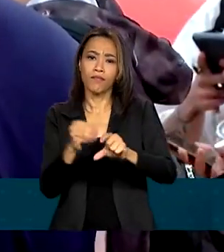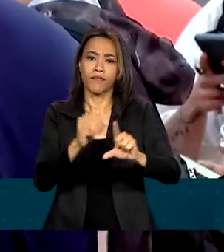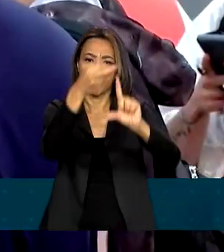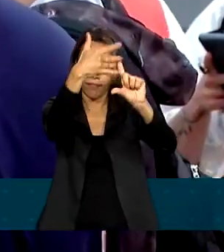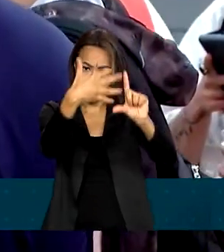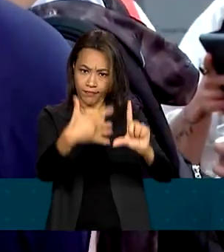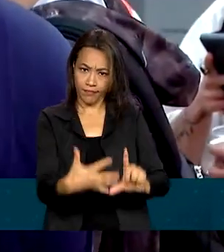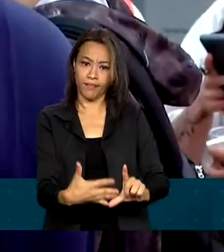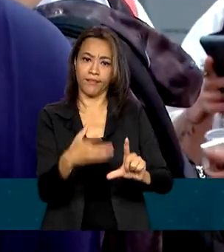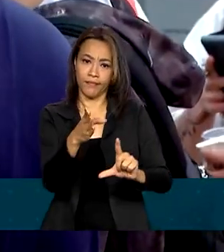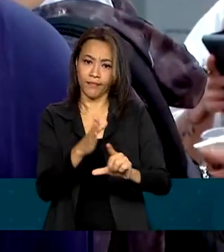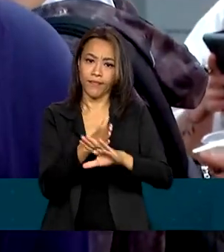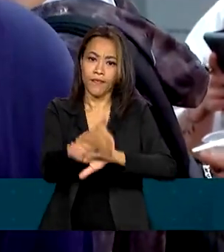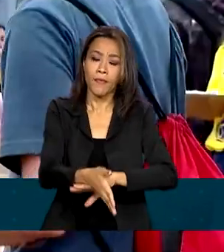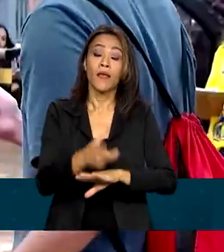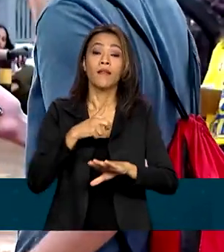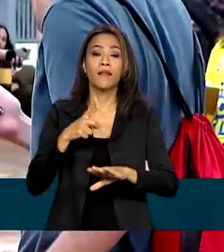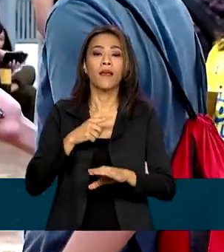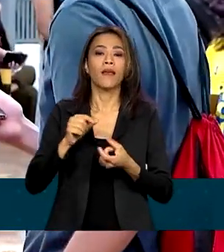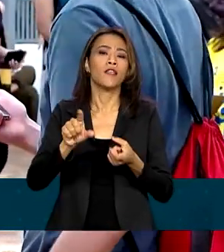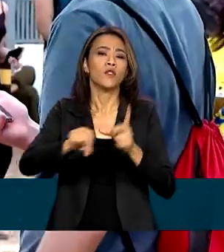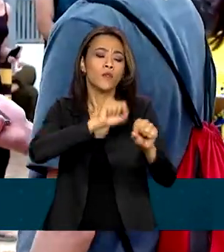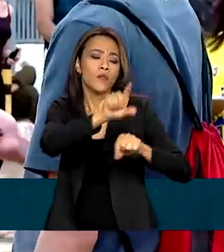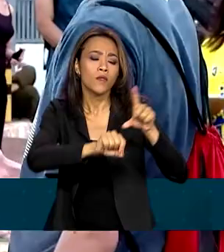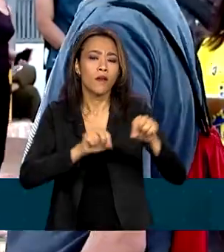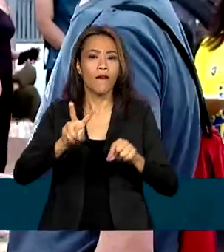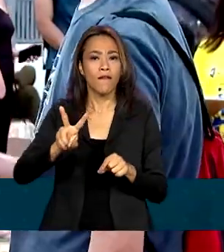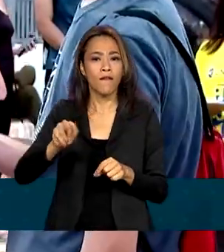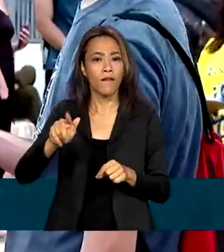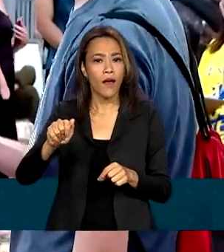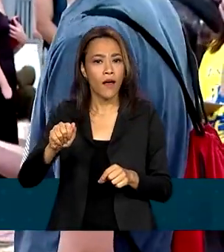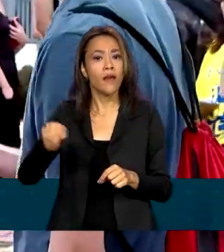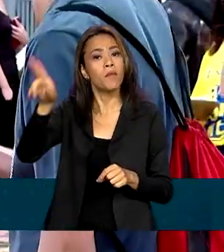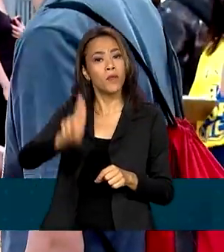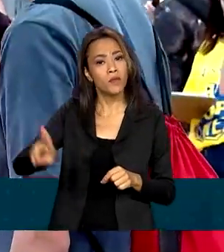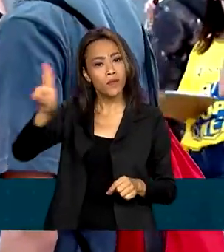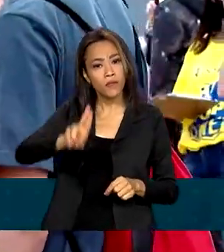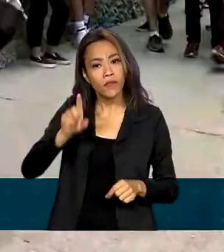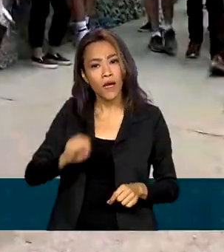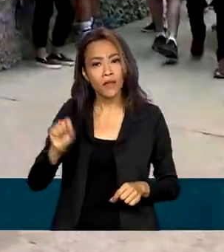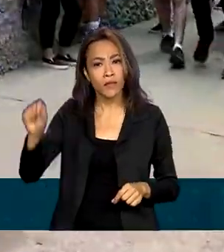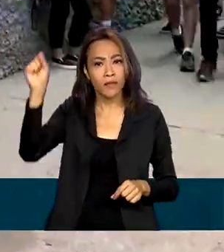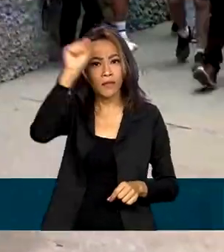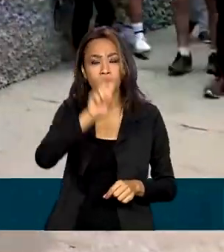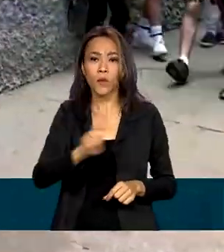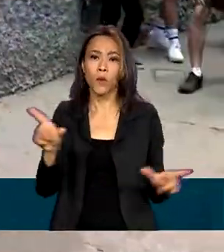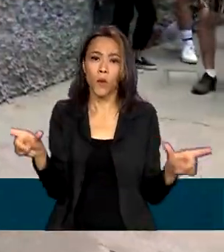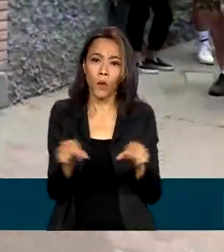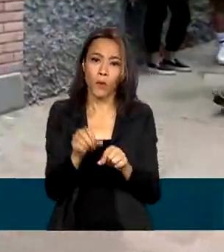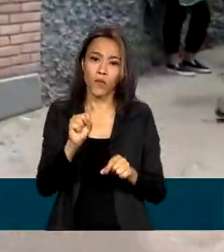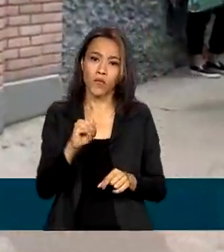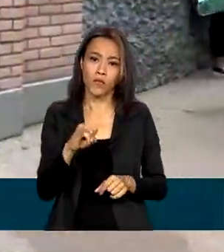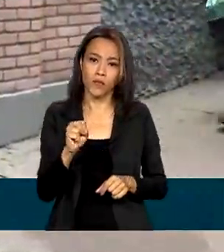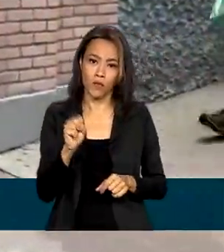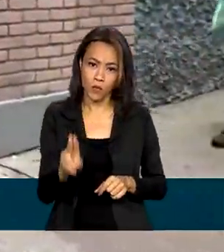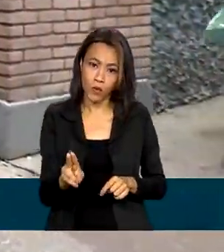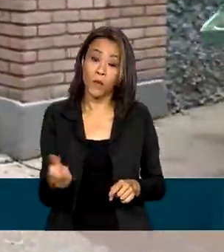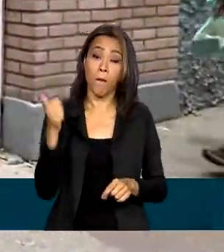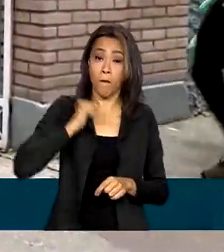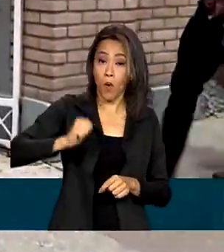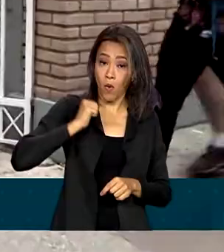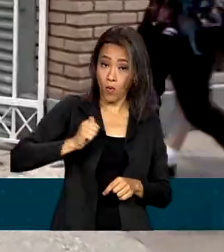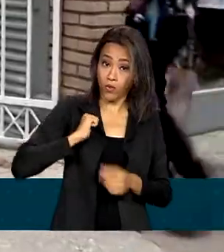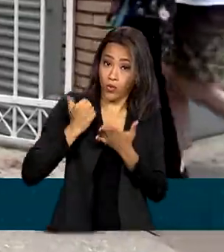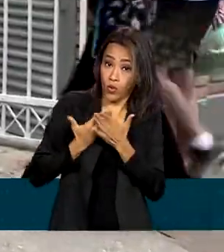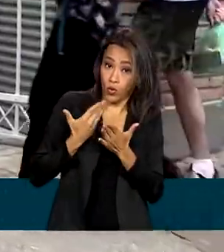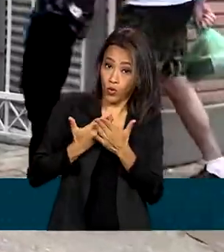seleciona estudantes para vagas do ensino superior público pelo Sistema de Seleção Unificada, o SISU, para bolsas e instituições